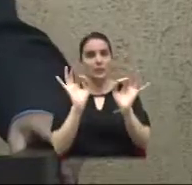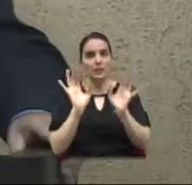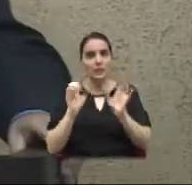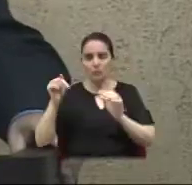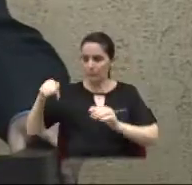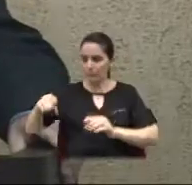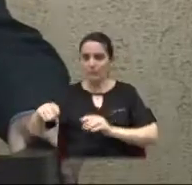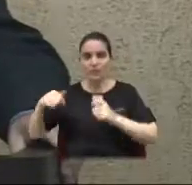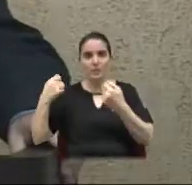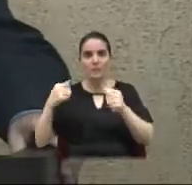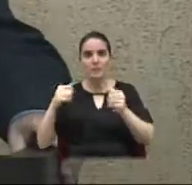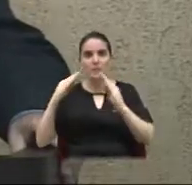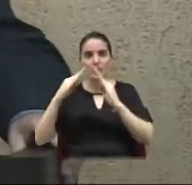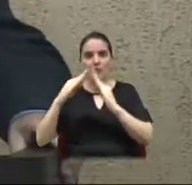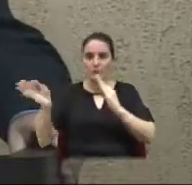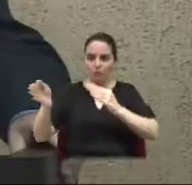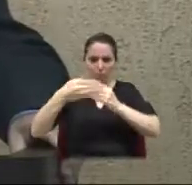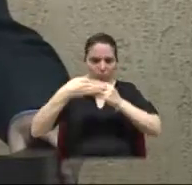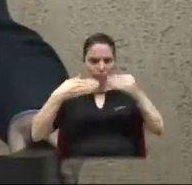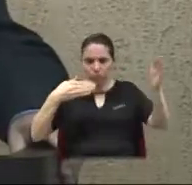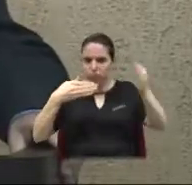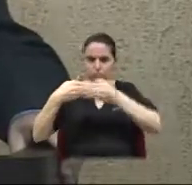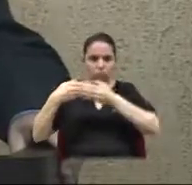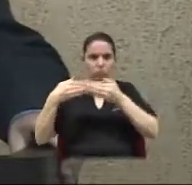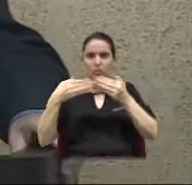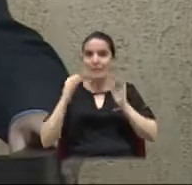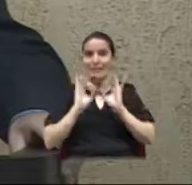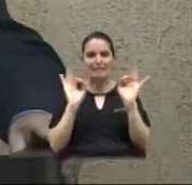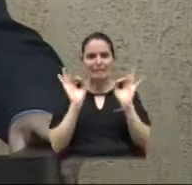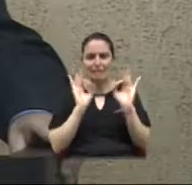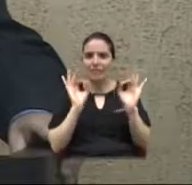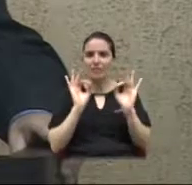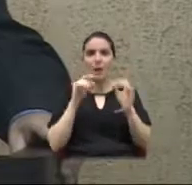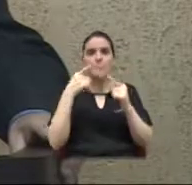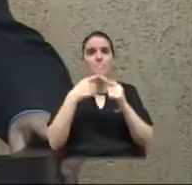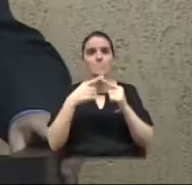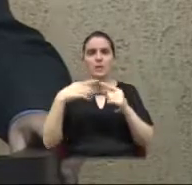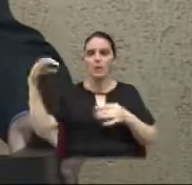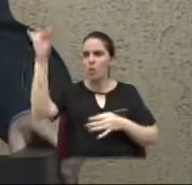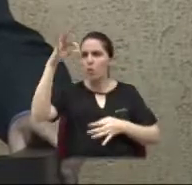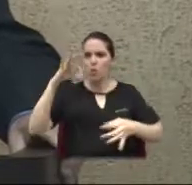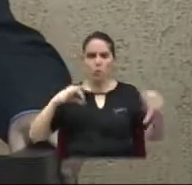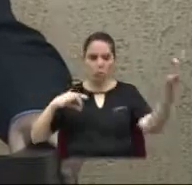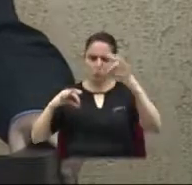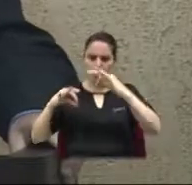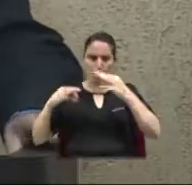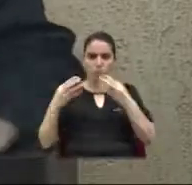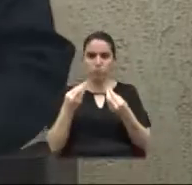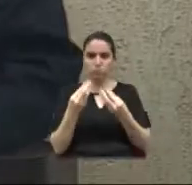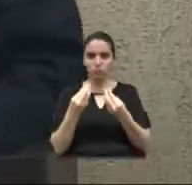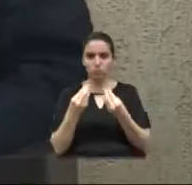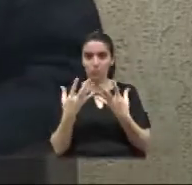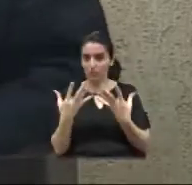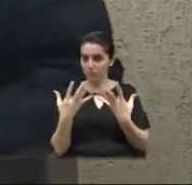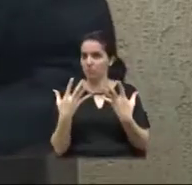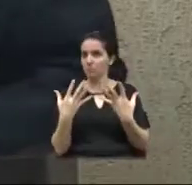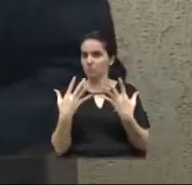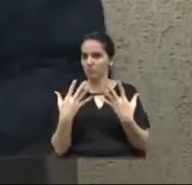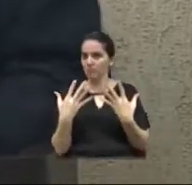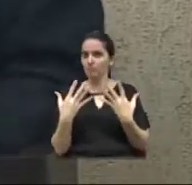trancado o dia inteiro dentro da casa, não pode abrir porta, porque as moscas invadem os cruzes. O negócio